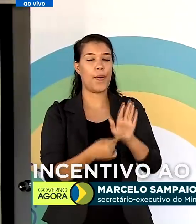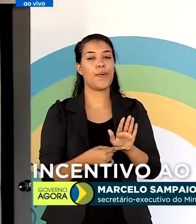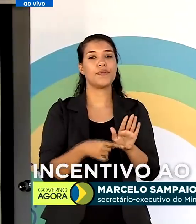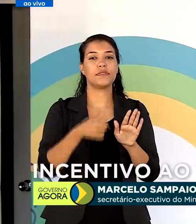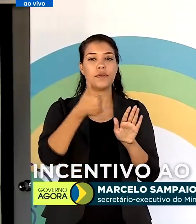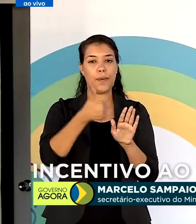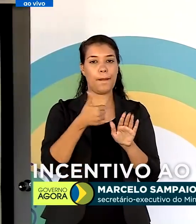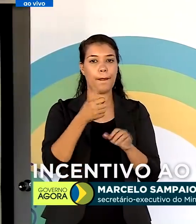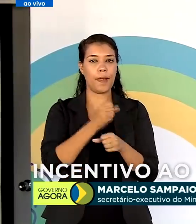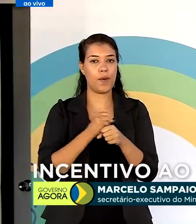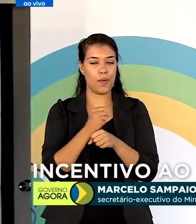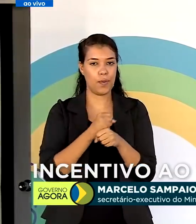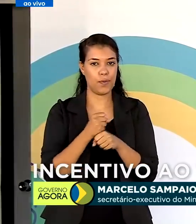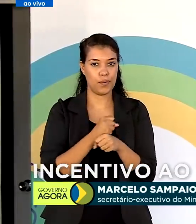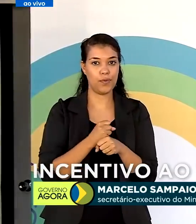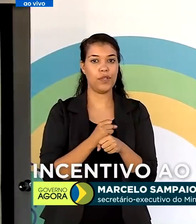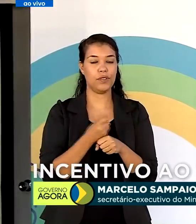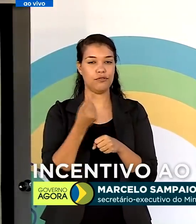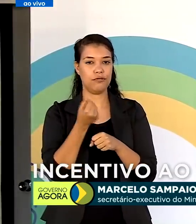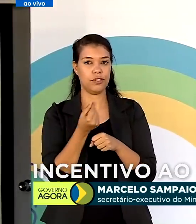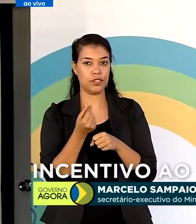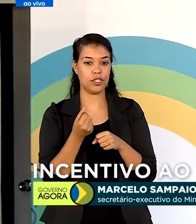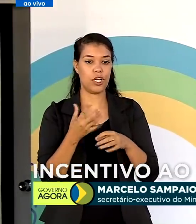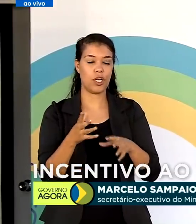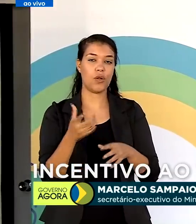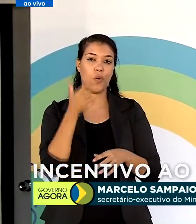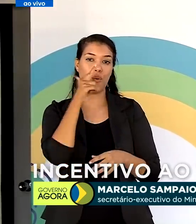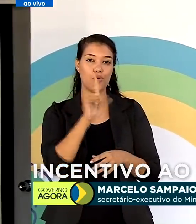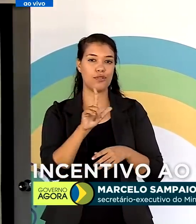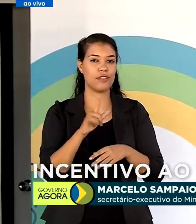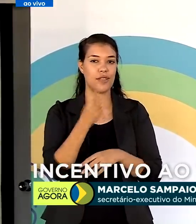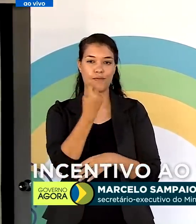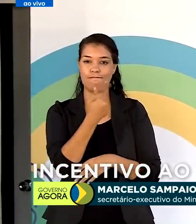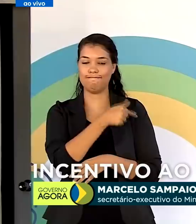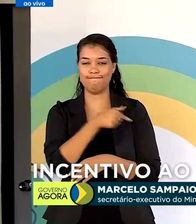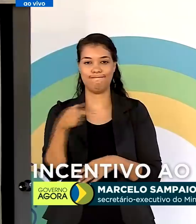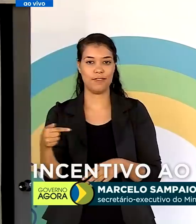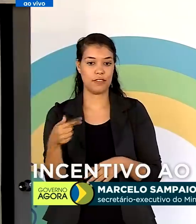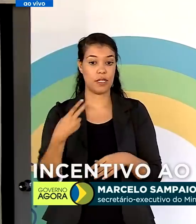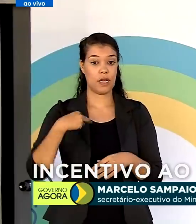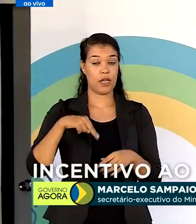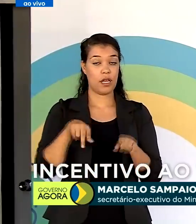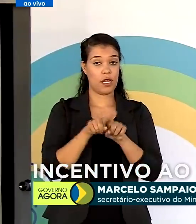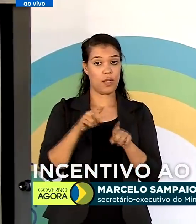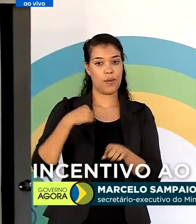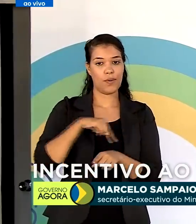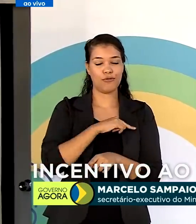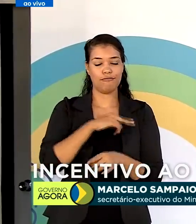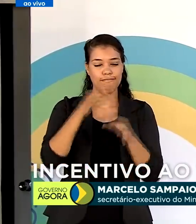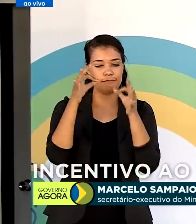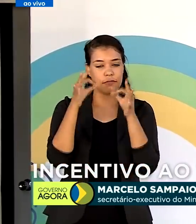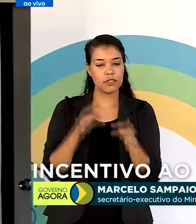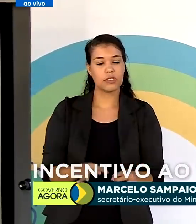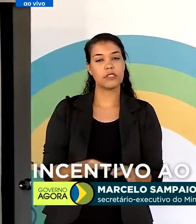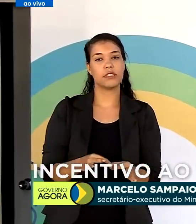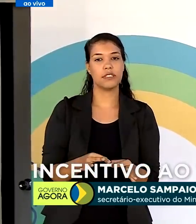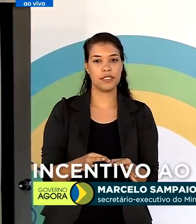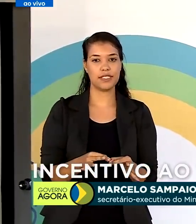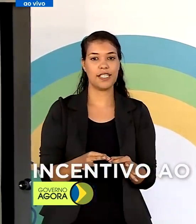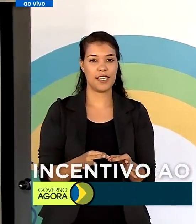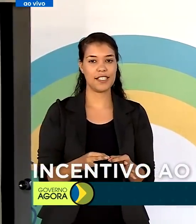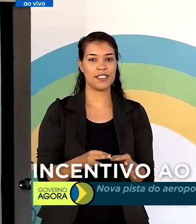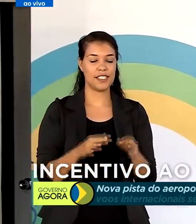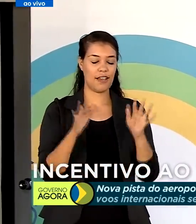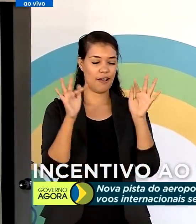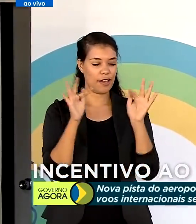de orçamento do Ministério da Infraestrutura sendo arrecadado em apenas uma semana. Então, para nós, nós temos certeza que com o destemor, com